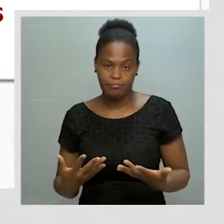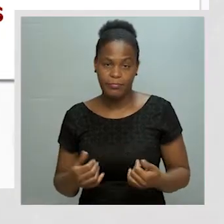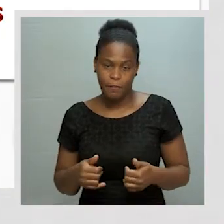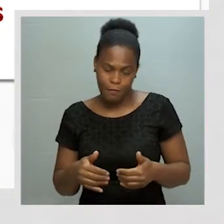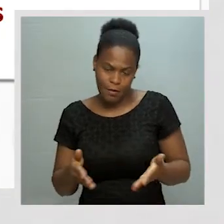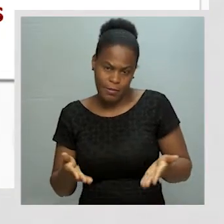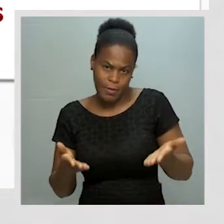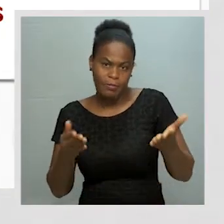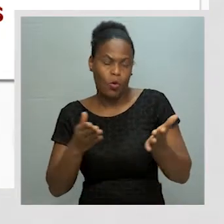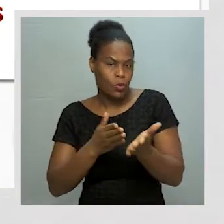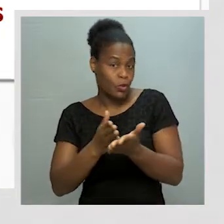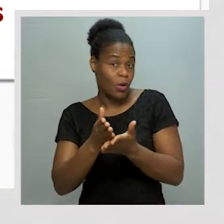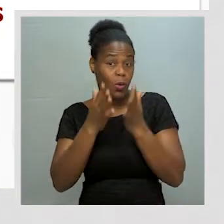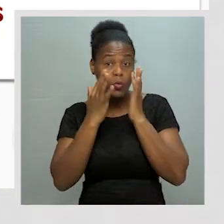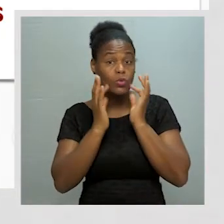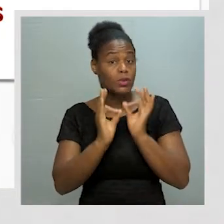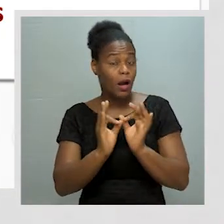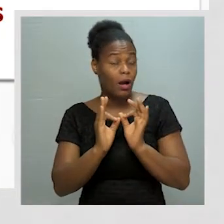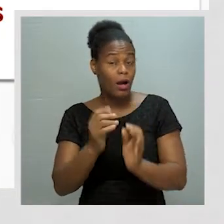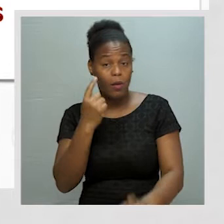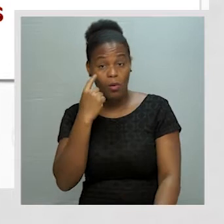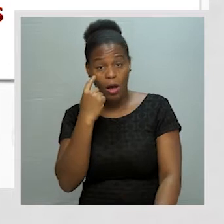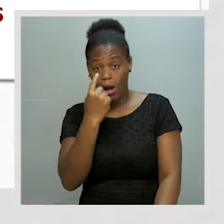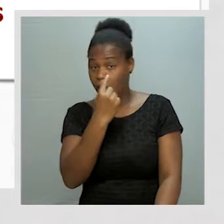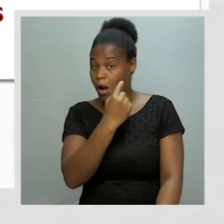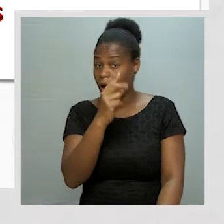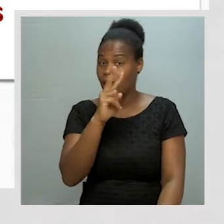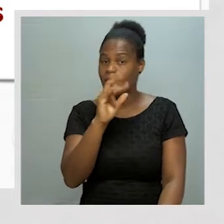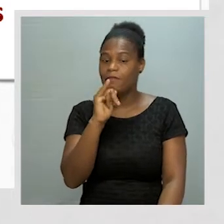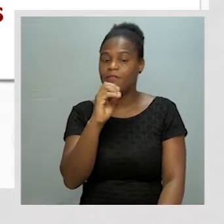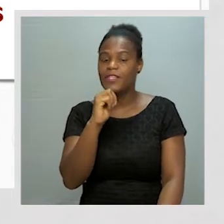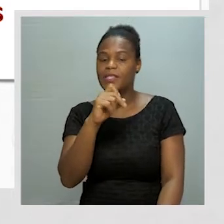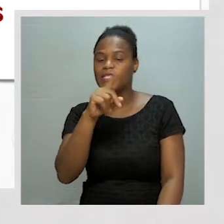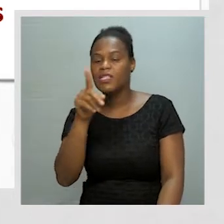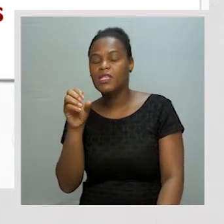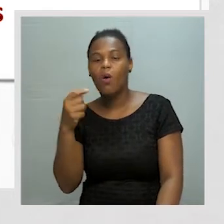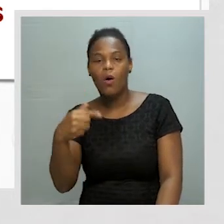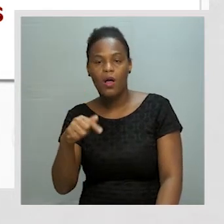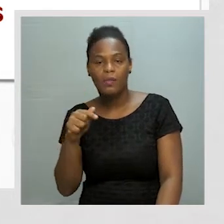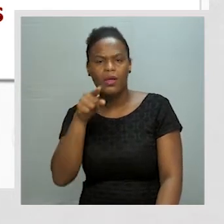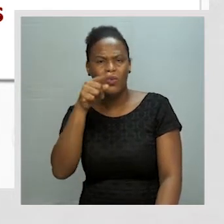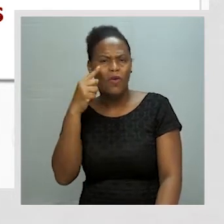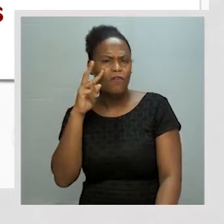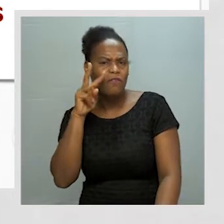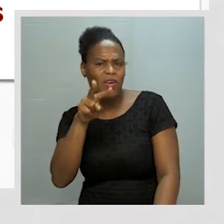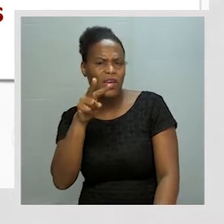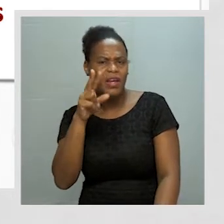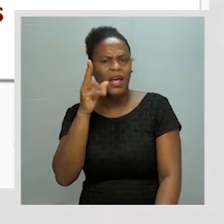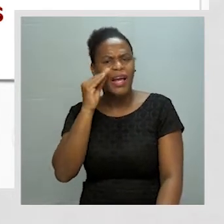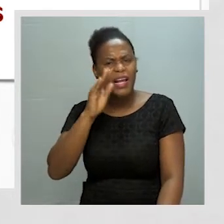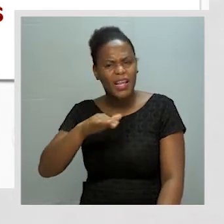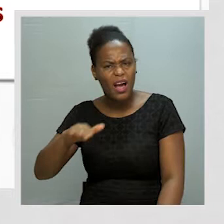Então, vamos continuar com os cuidados a ter com a visão. E ao lado, vocês estão a ver uma